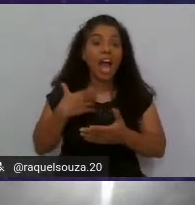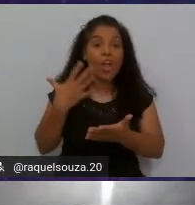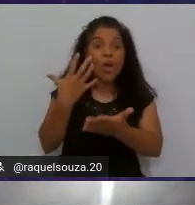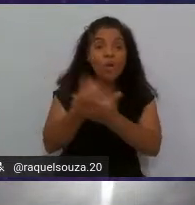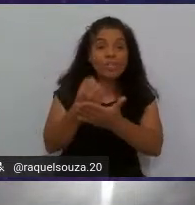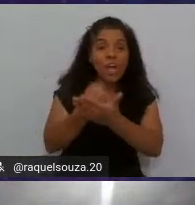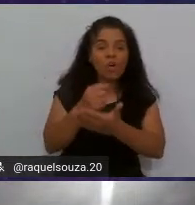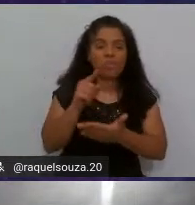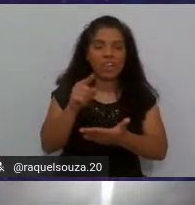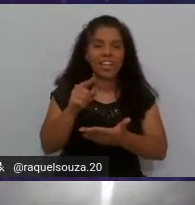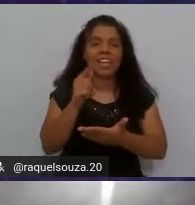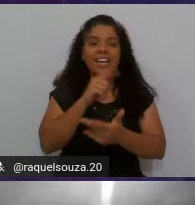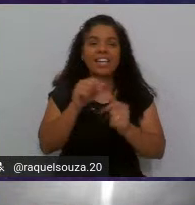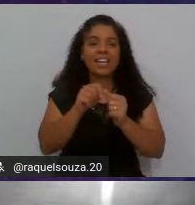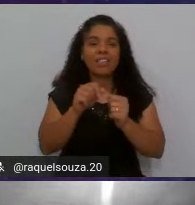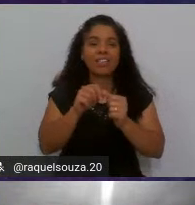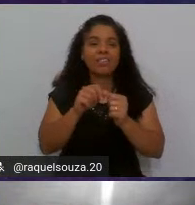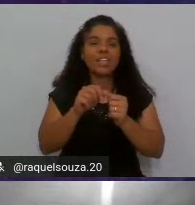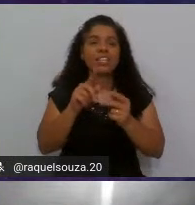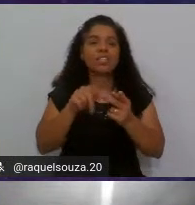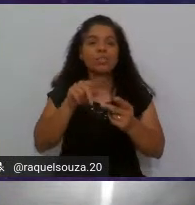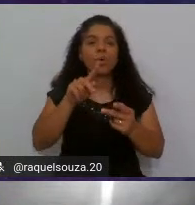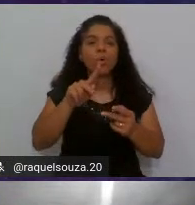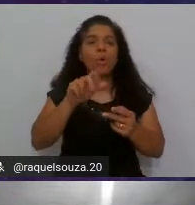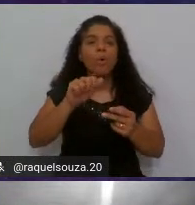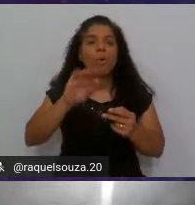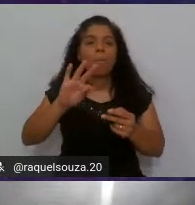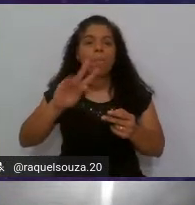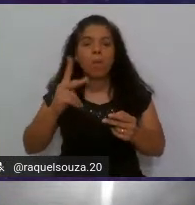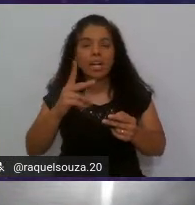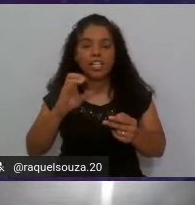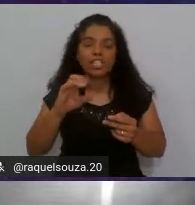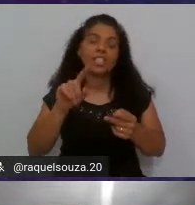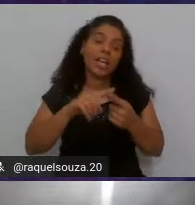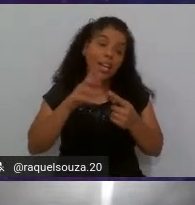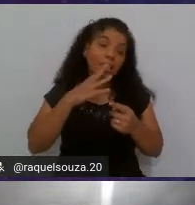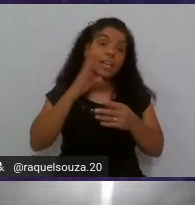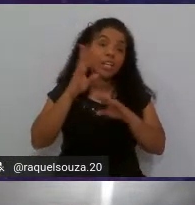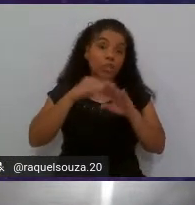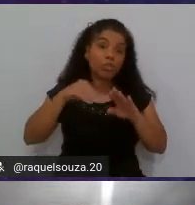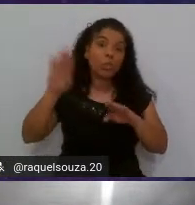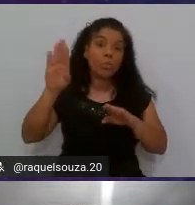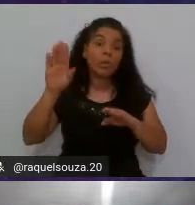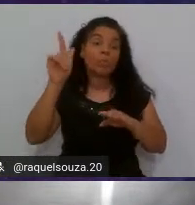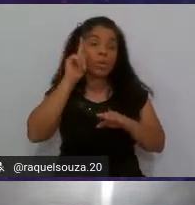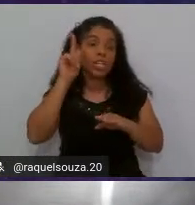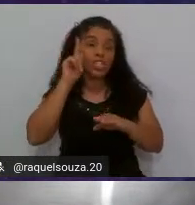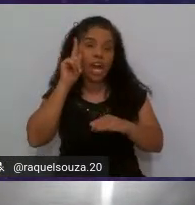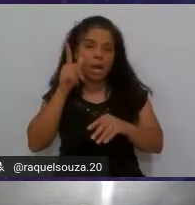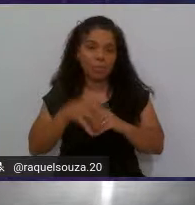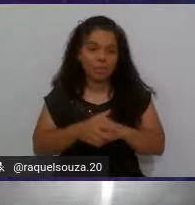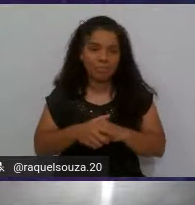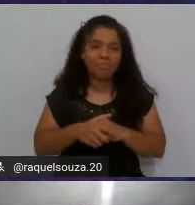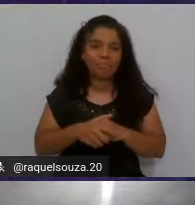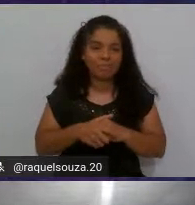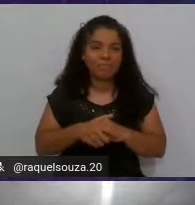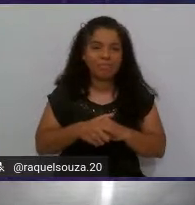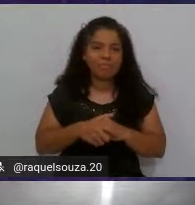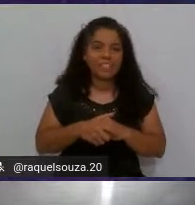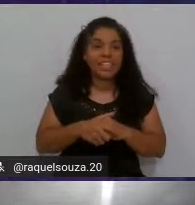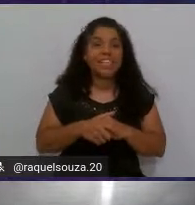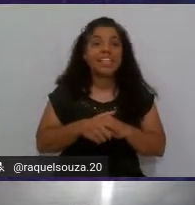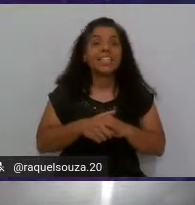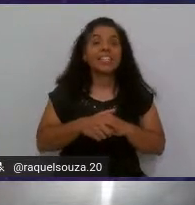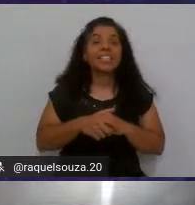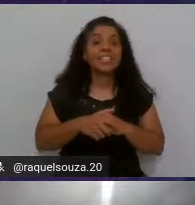fiz um push dele e subi ele para o GitHub e aí